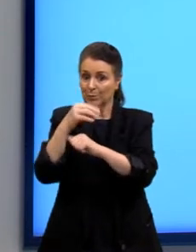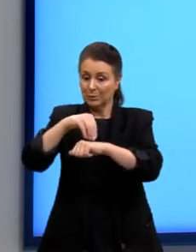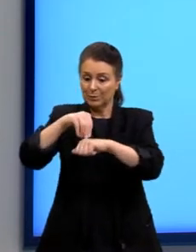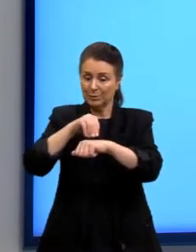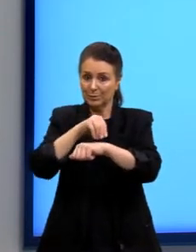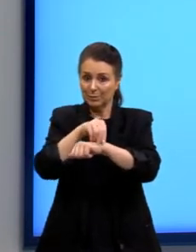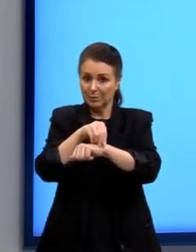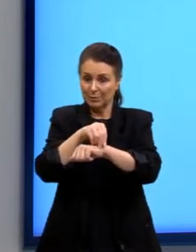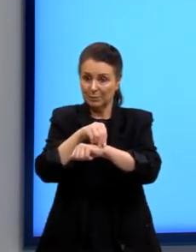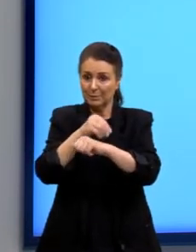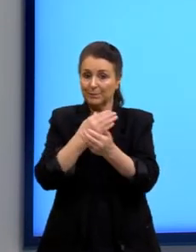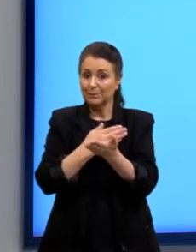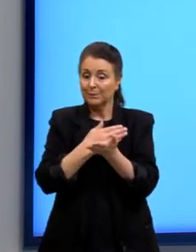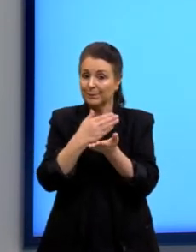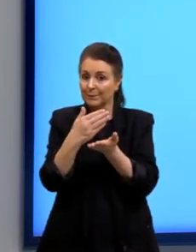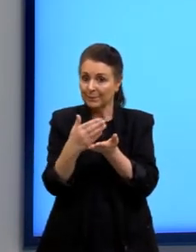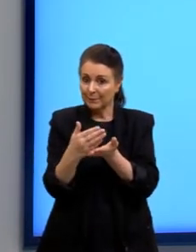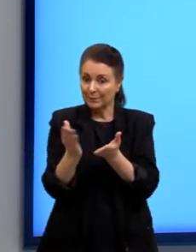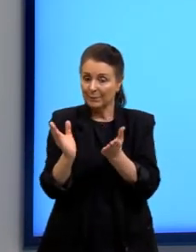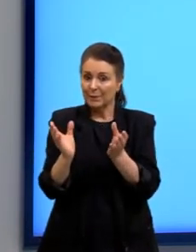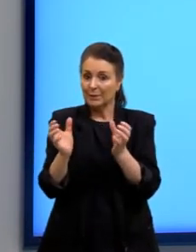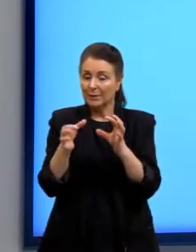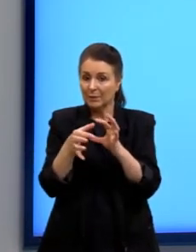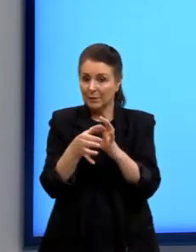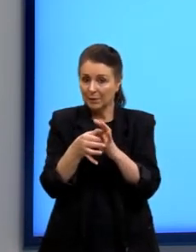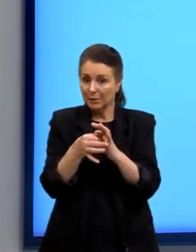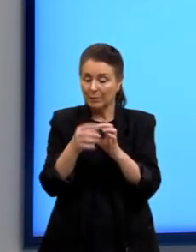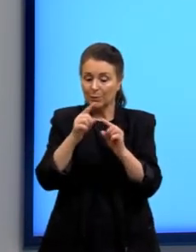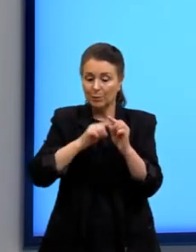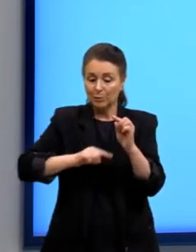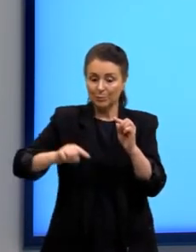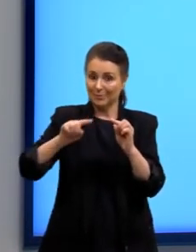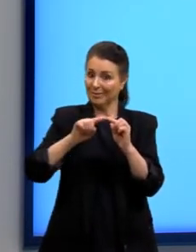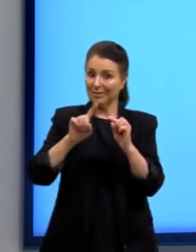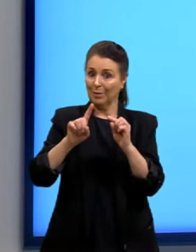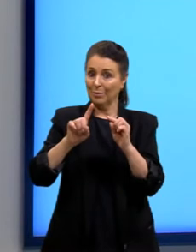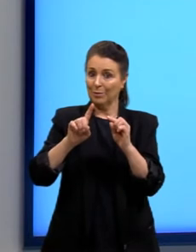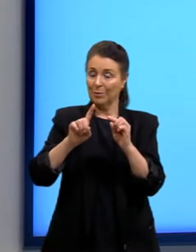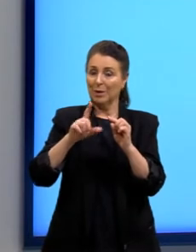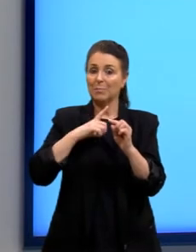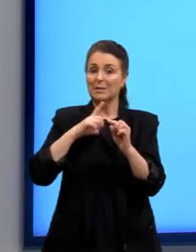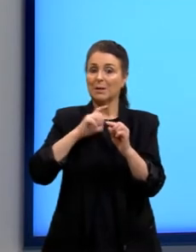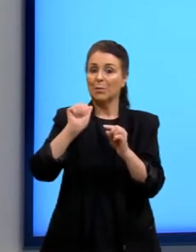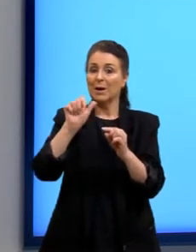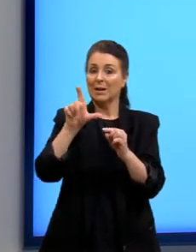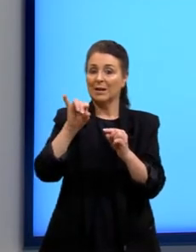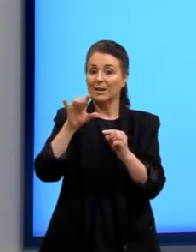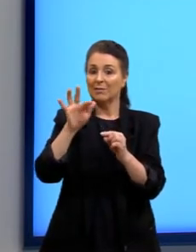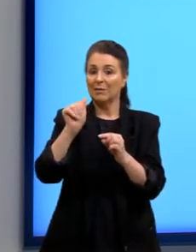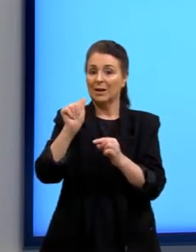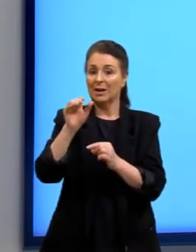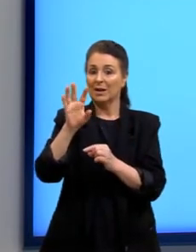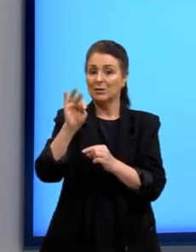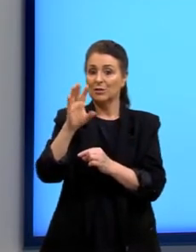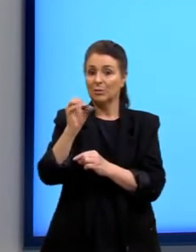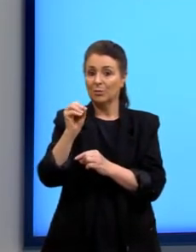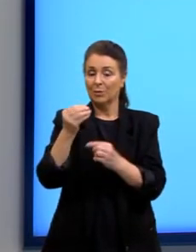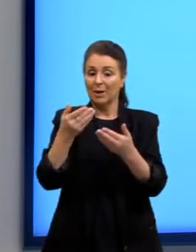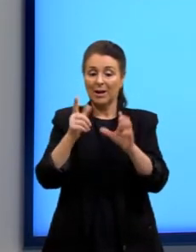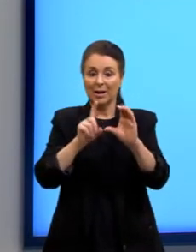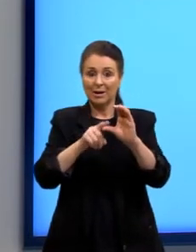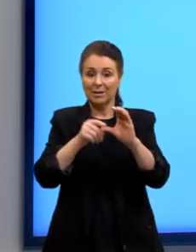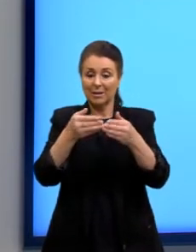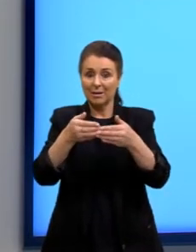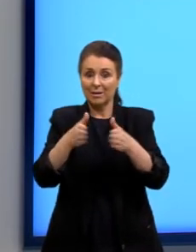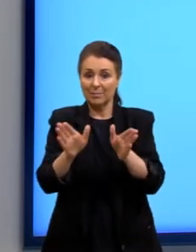formando, então, não vai formar o ciclo, mas vai formar o anidrito alifático, ou seja, cadeia aberta. Eu